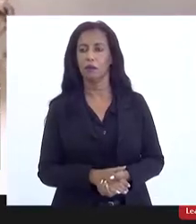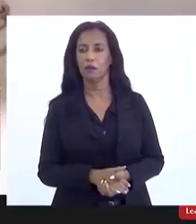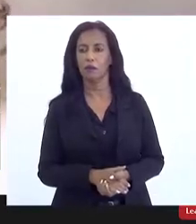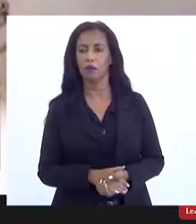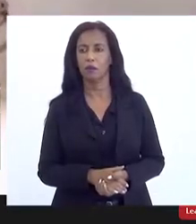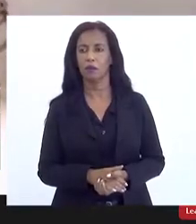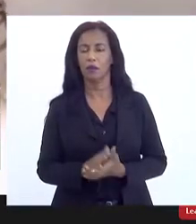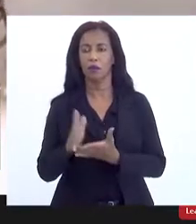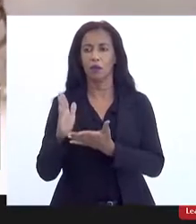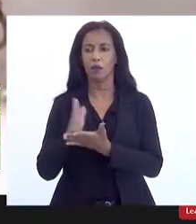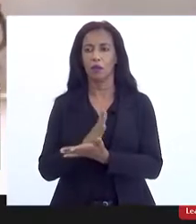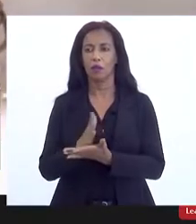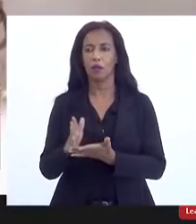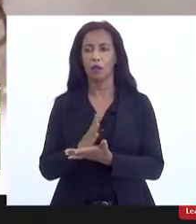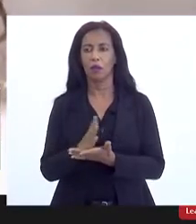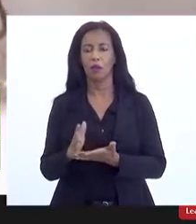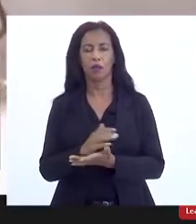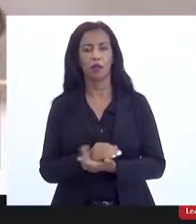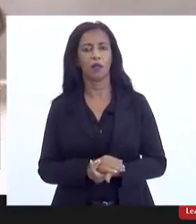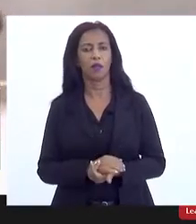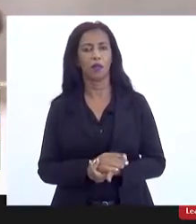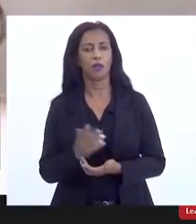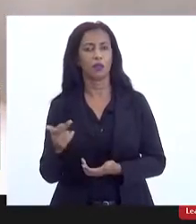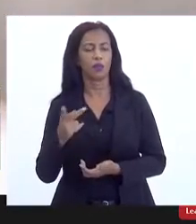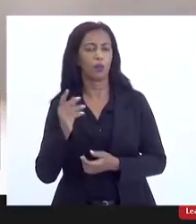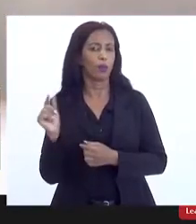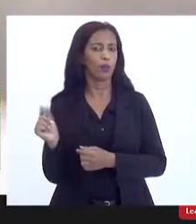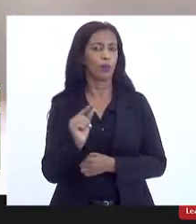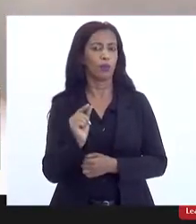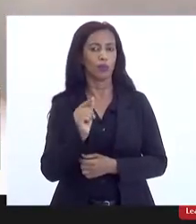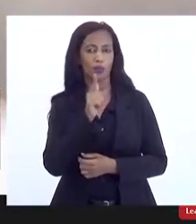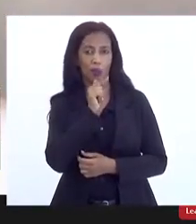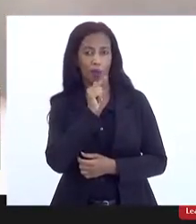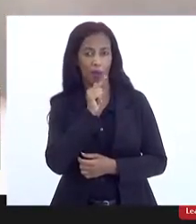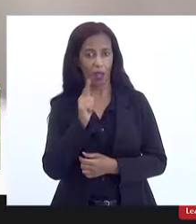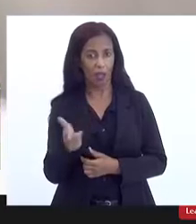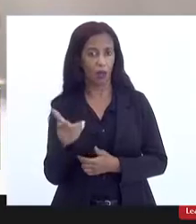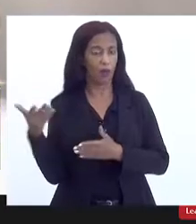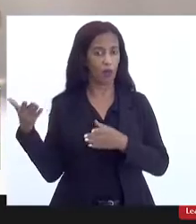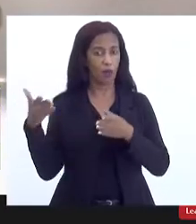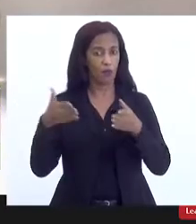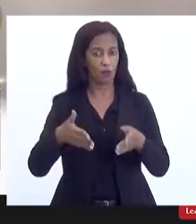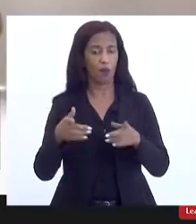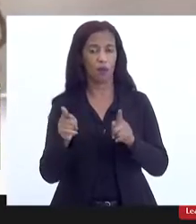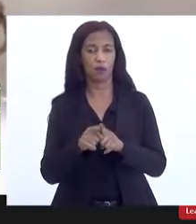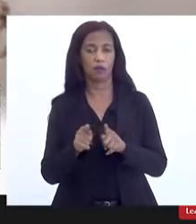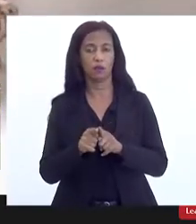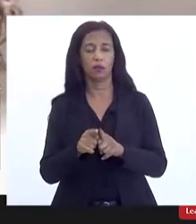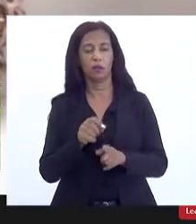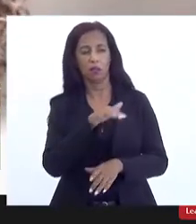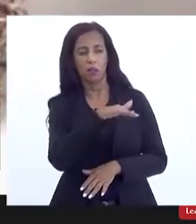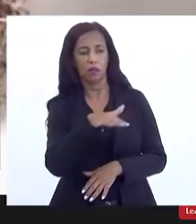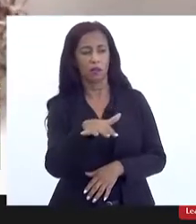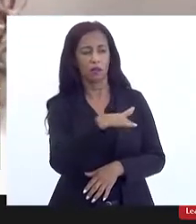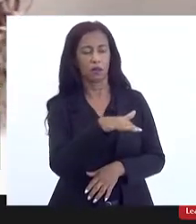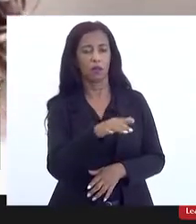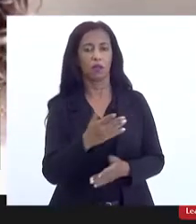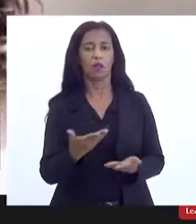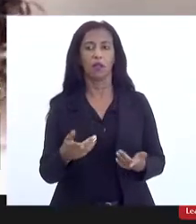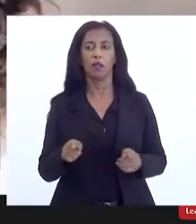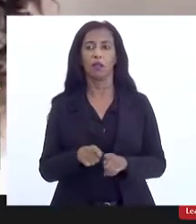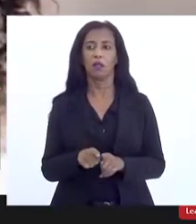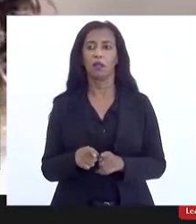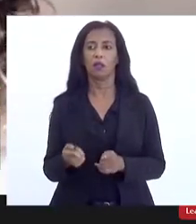alguns especialistas irão falar um pouco sobre a questão da água e um pouco focada também no sul fluminense e vamos